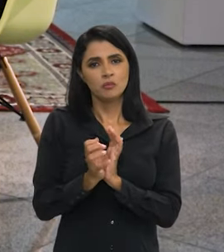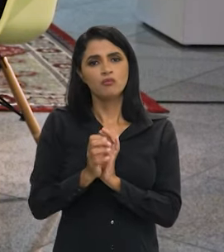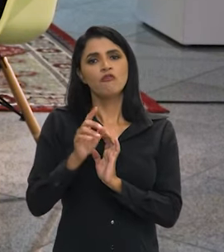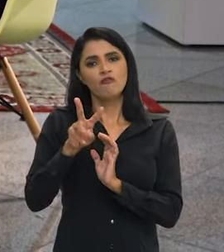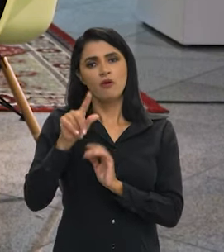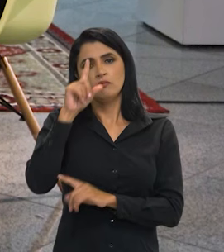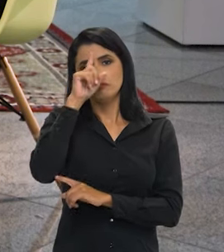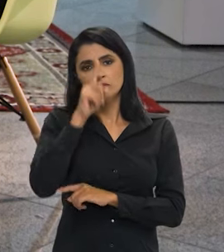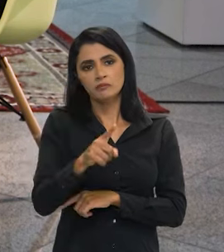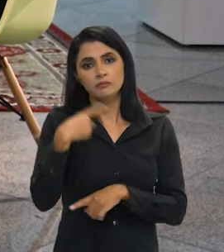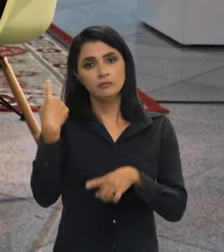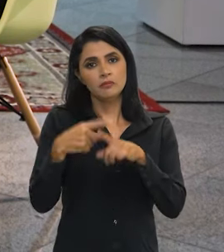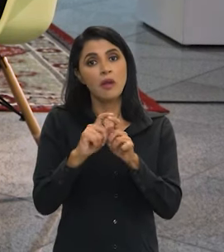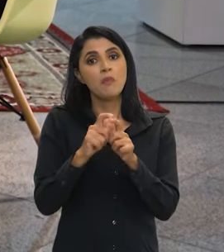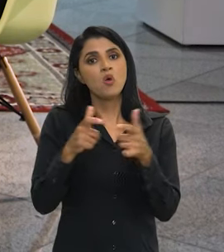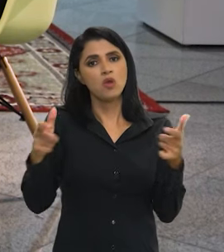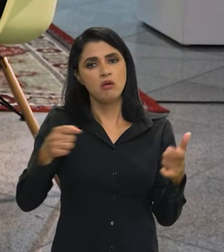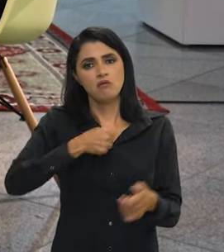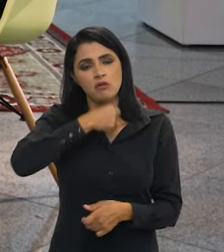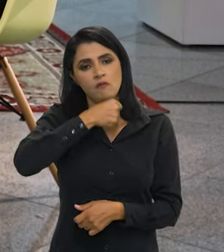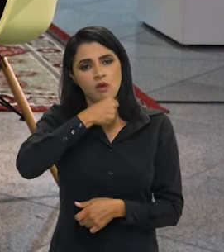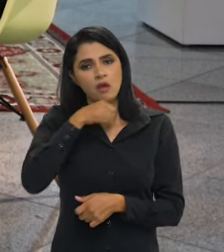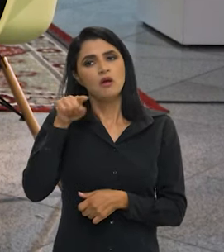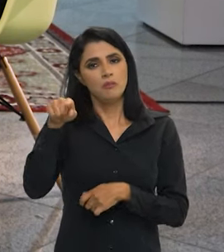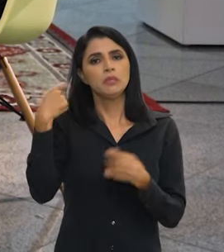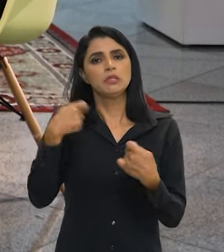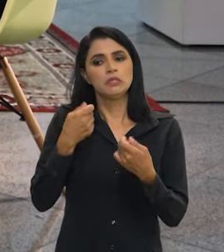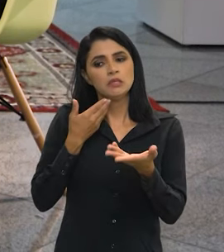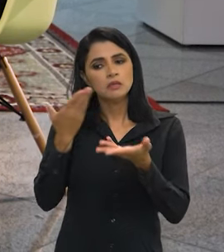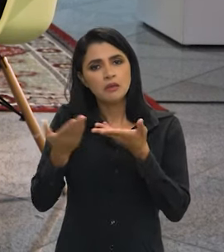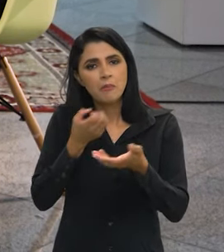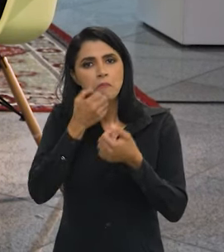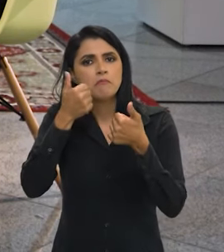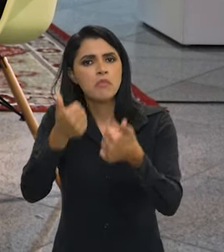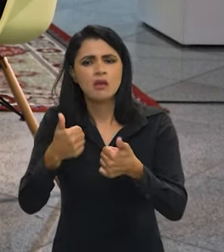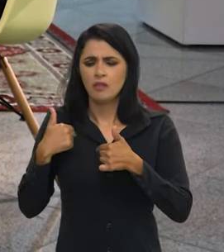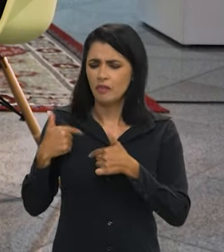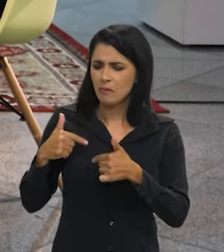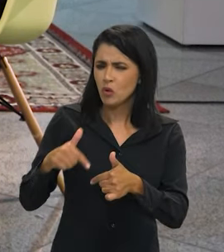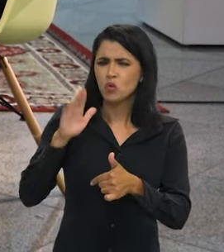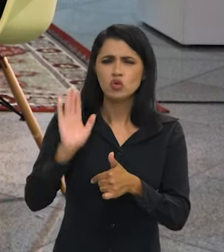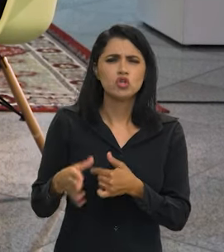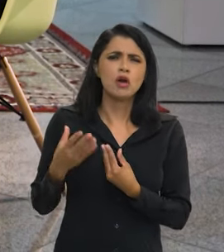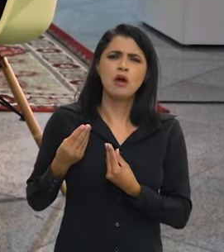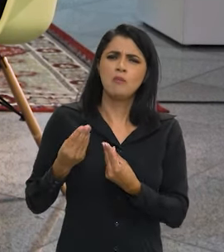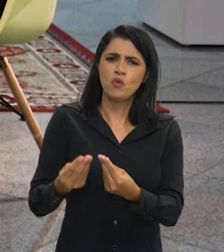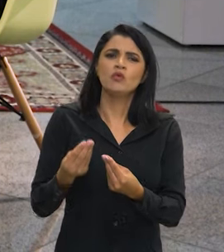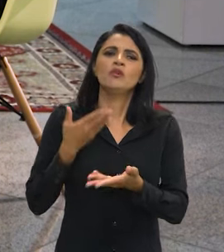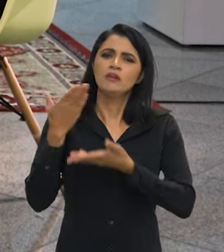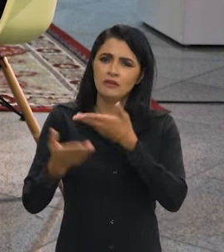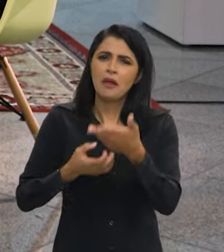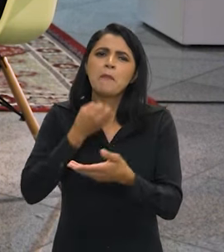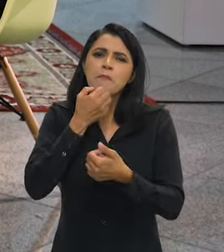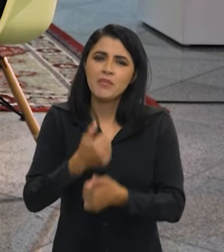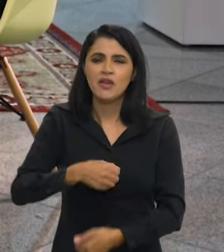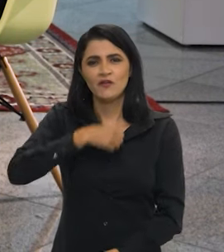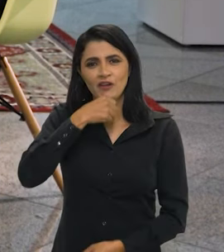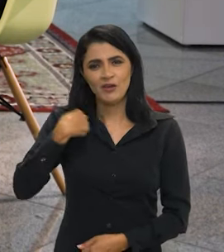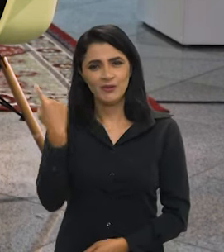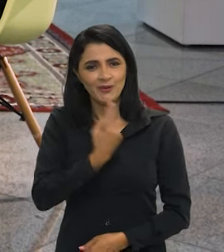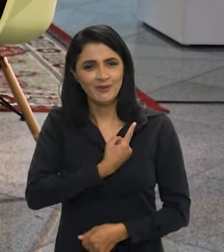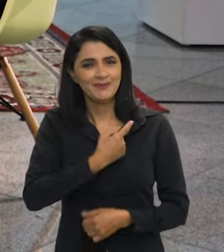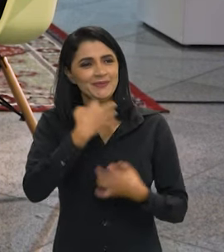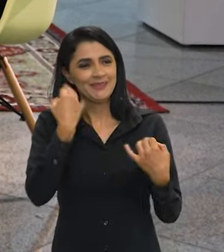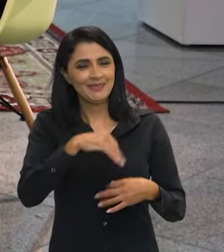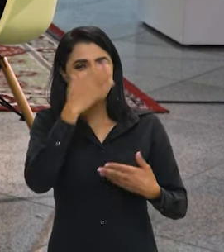público vai ser o público que, na verdade, vai mandar, porque vão ser maioria. E esse público tem que ser bem tratado. Trabalharam muito, fizeram muita coisa, a gente não pode